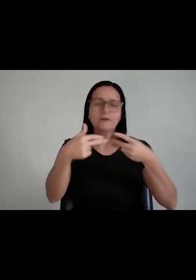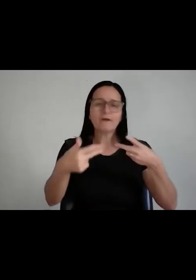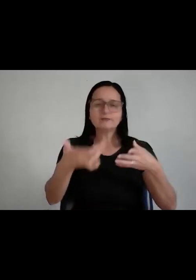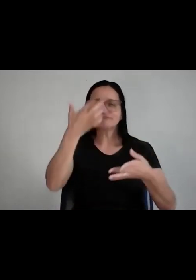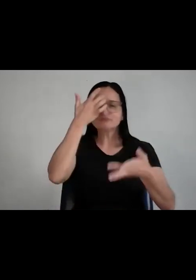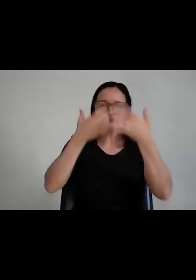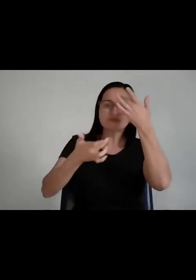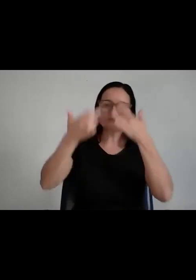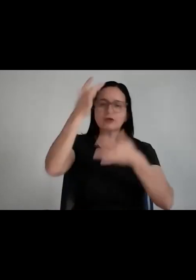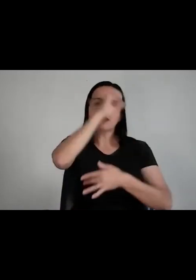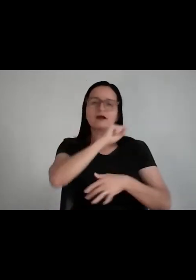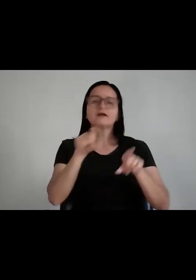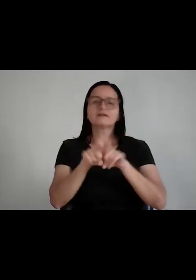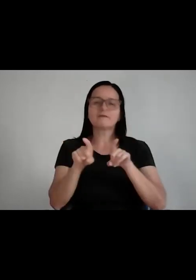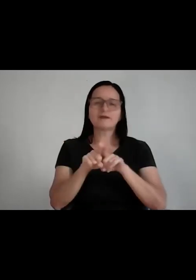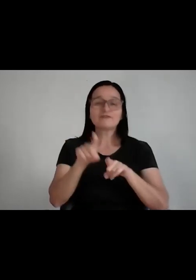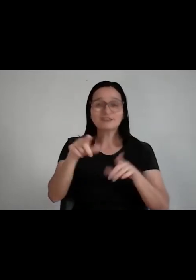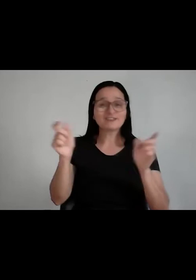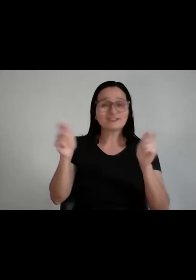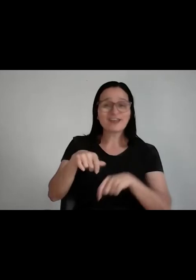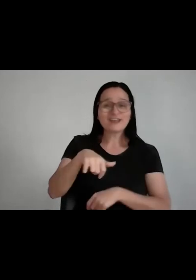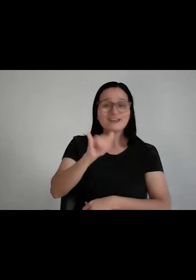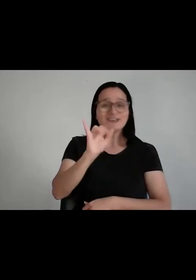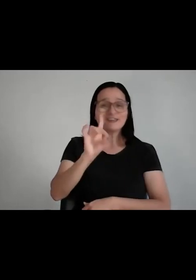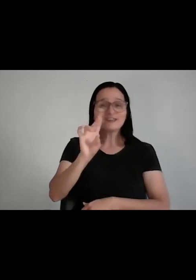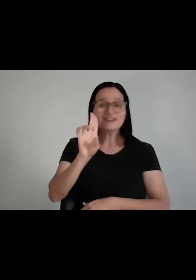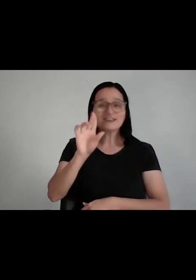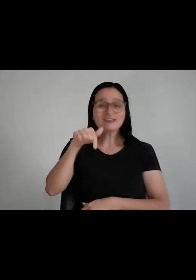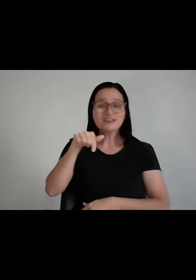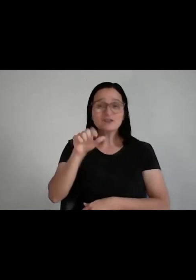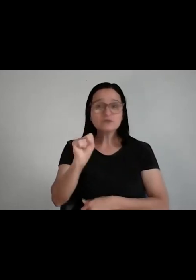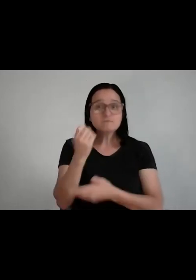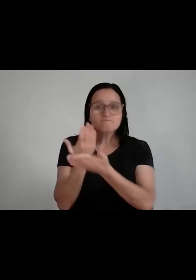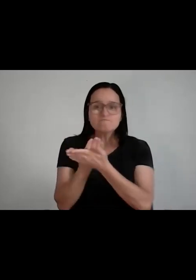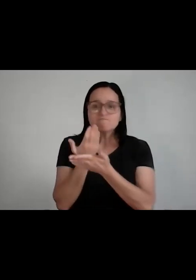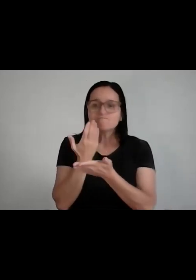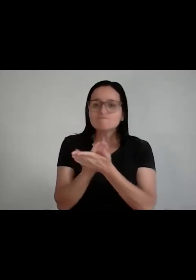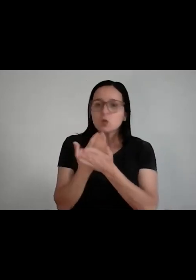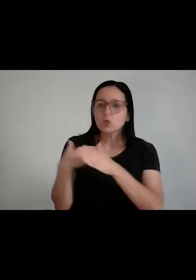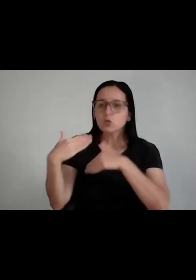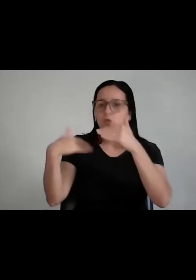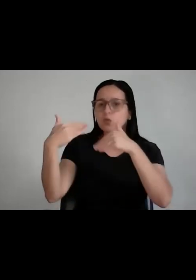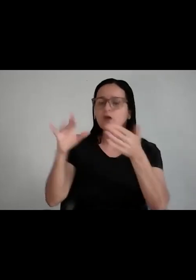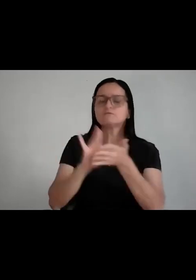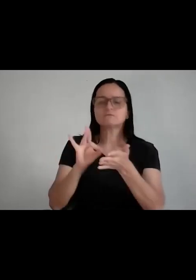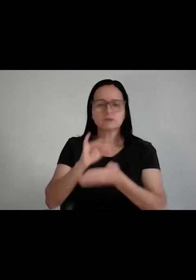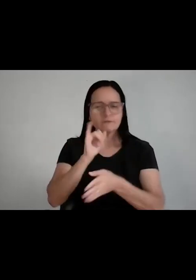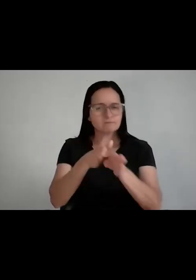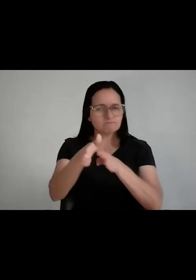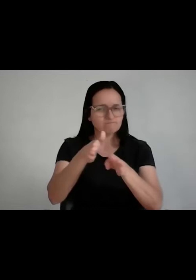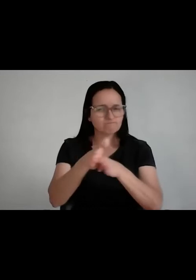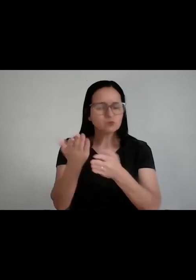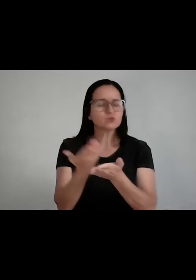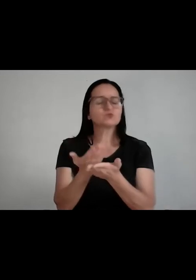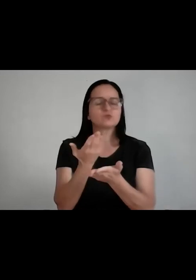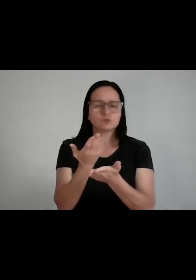aí. E com a Edux, você se resolver. Mas o que eu recomendo é estude muito, tá? Estude muito, porque hoje, mais